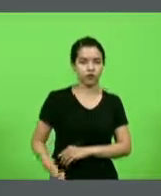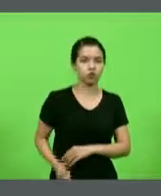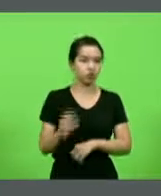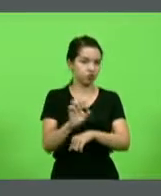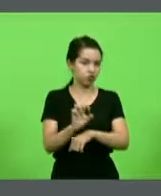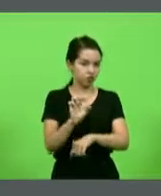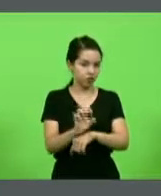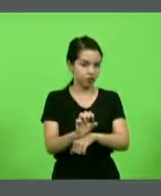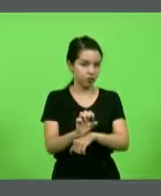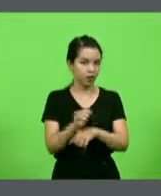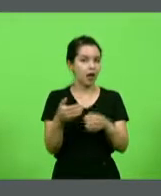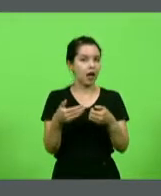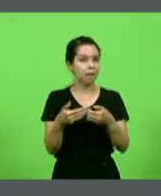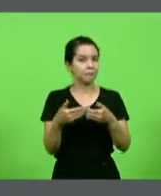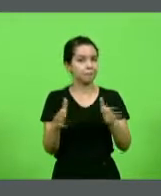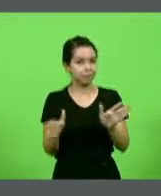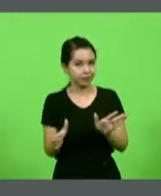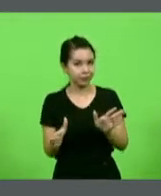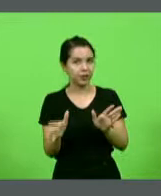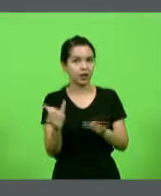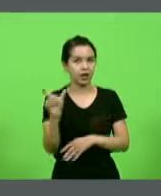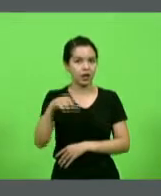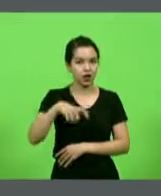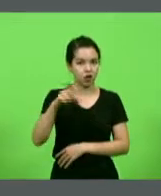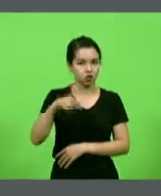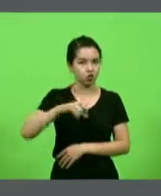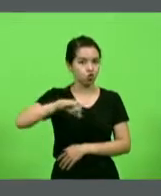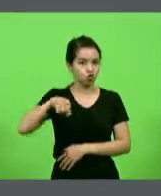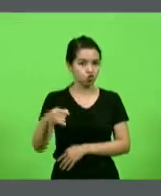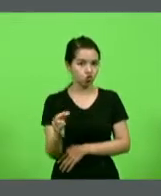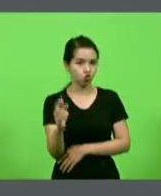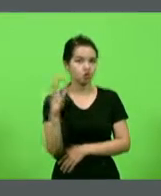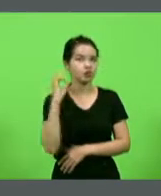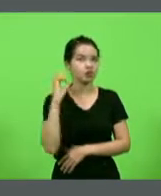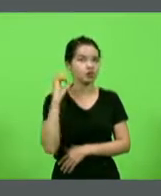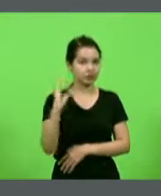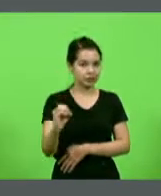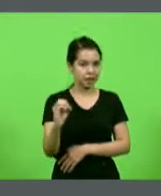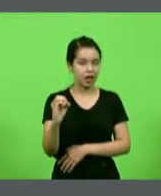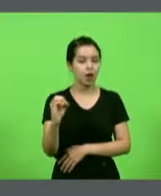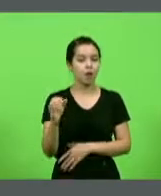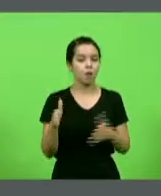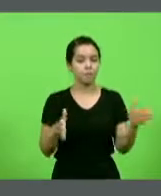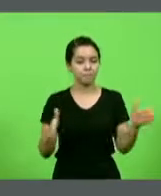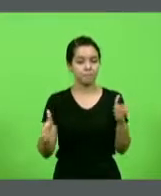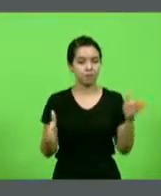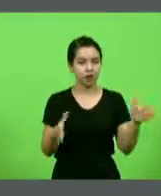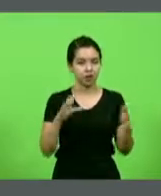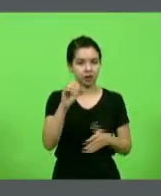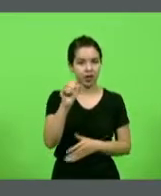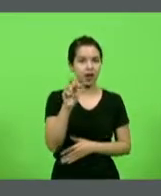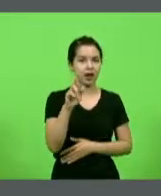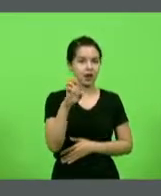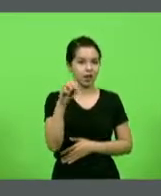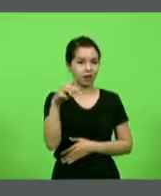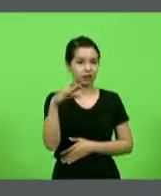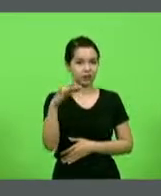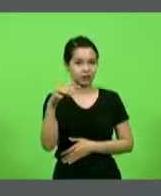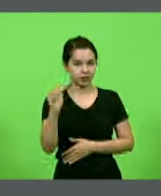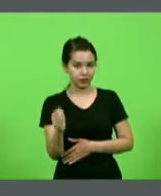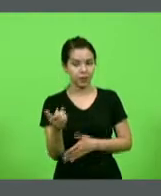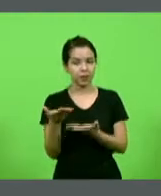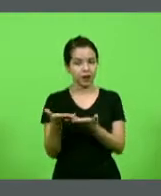essa linha de crédito a juros zero e com prazo de carência para os microempreendedores individuais